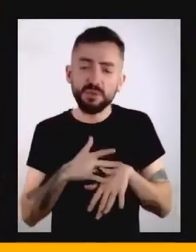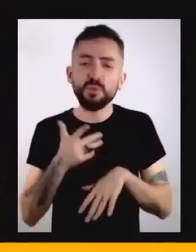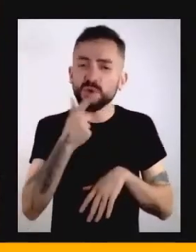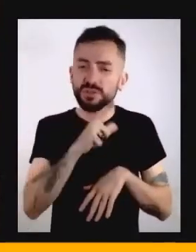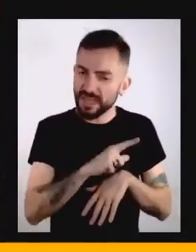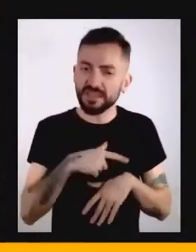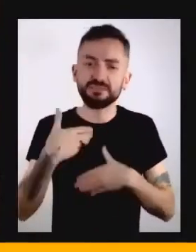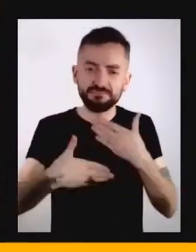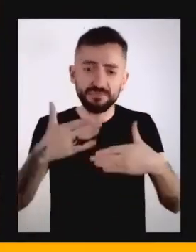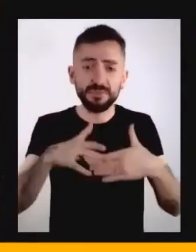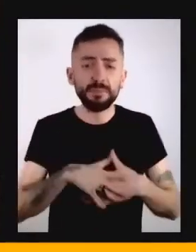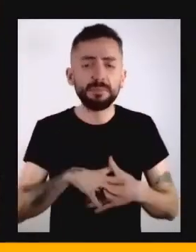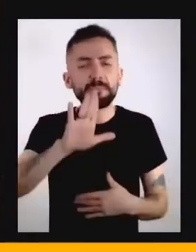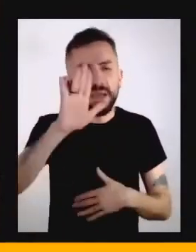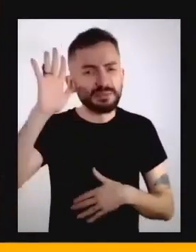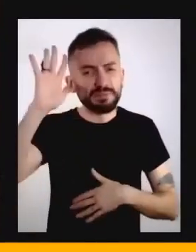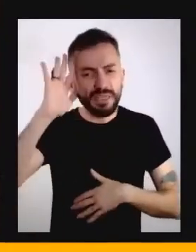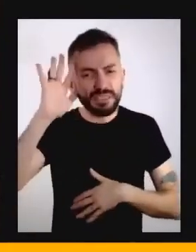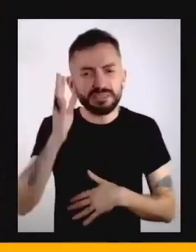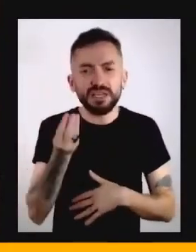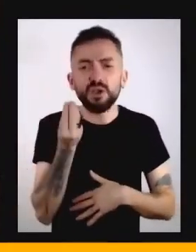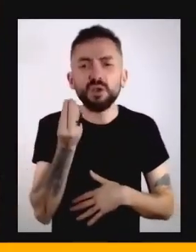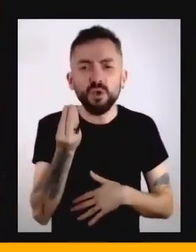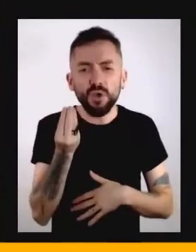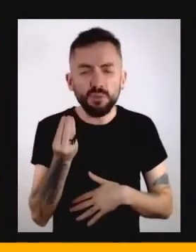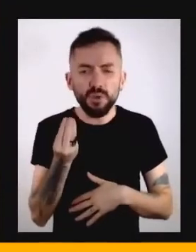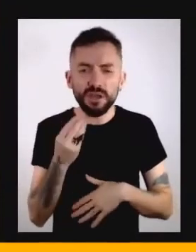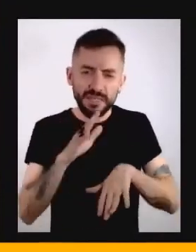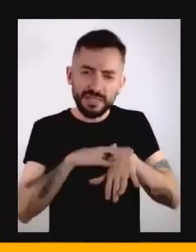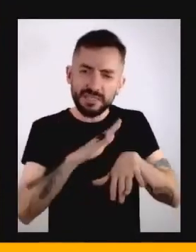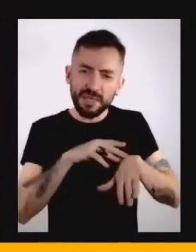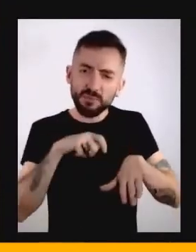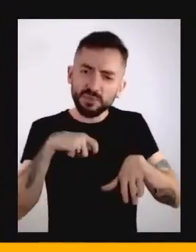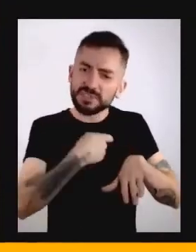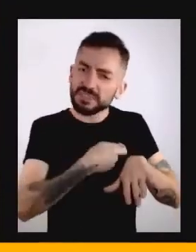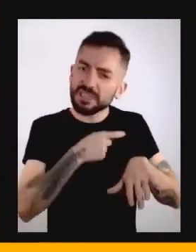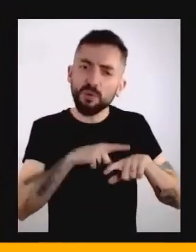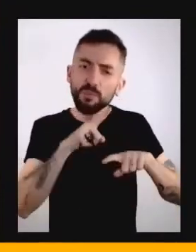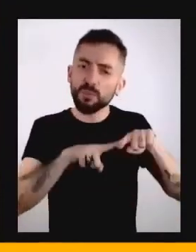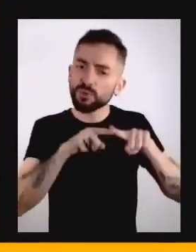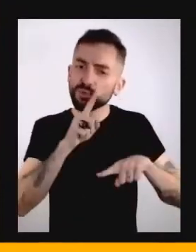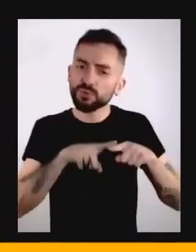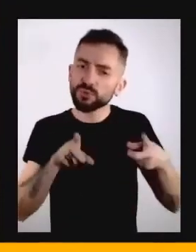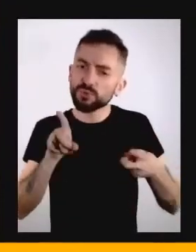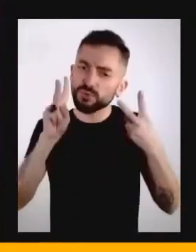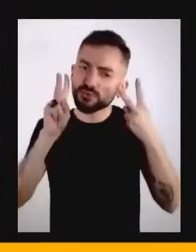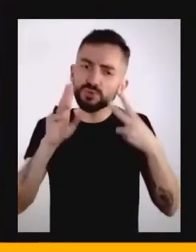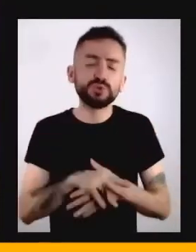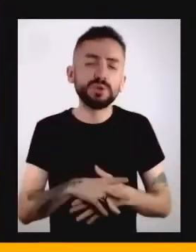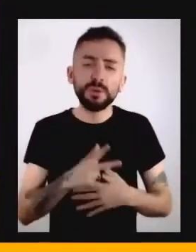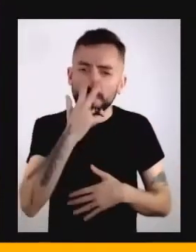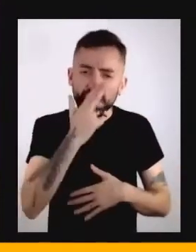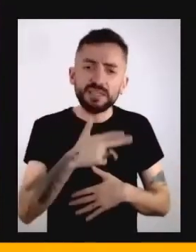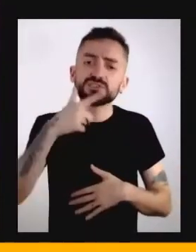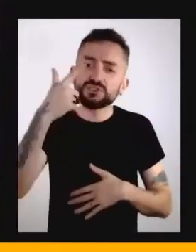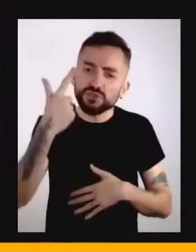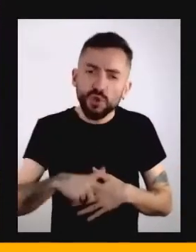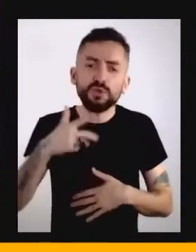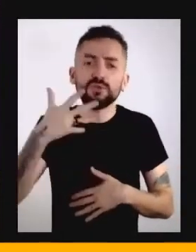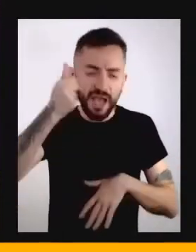a gente começa a pensar, pera lá, o meu tempo se tornou um produto, ele se tornou mais um desses processos sendo acelerados